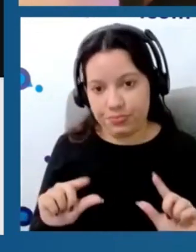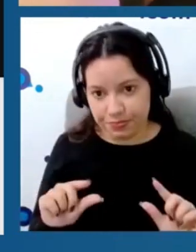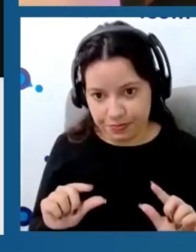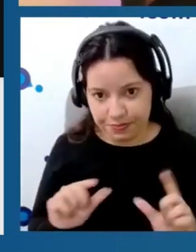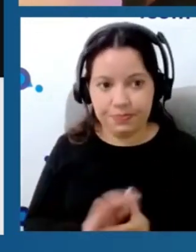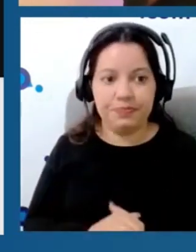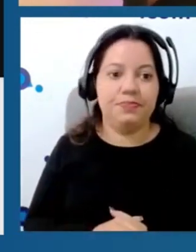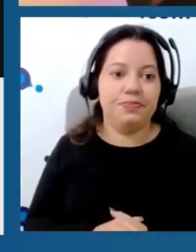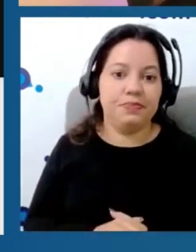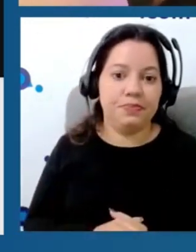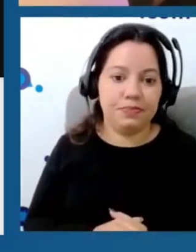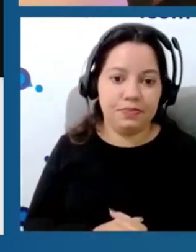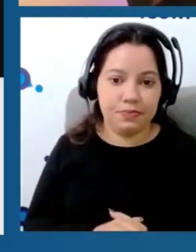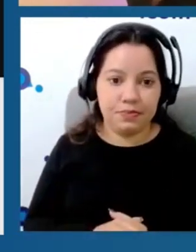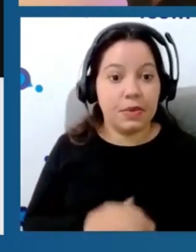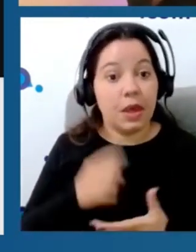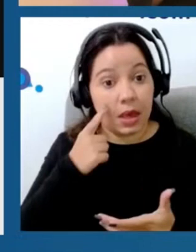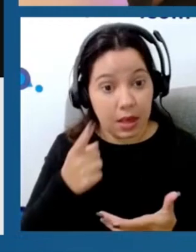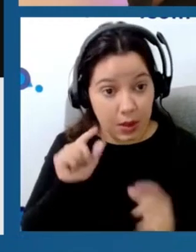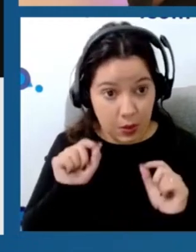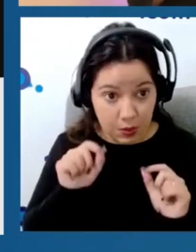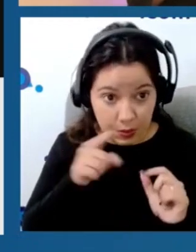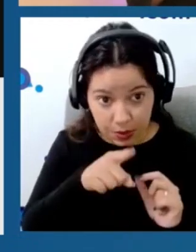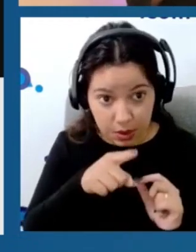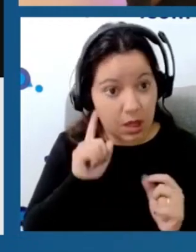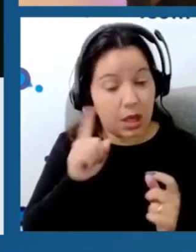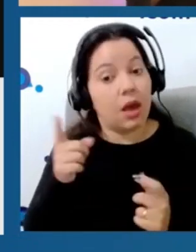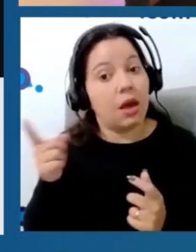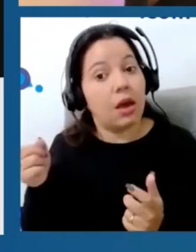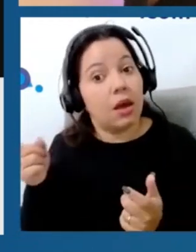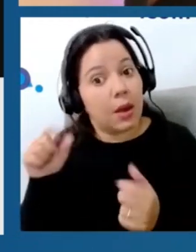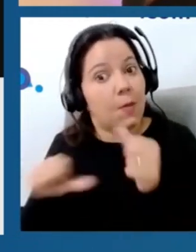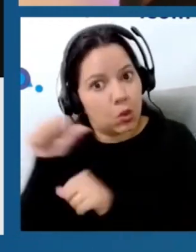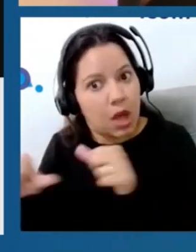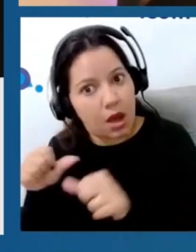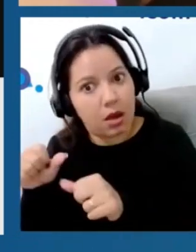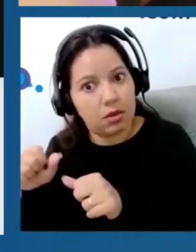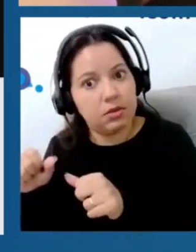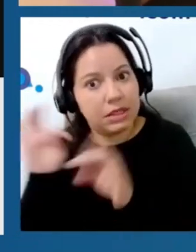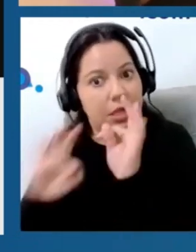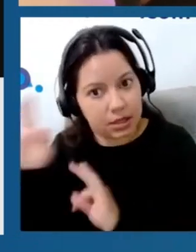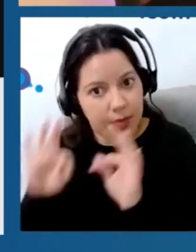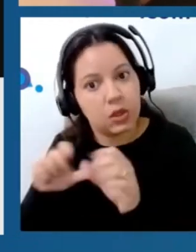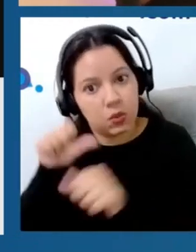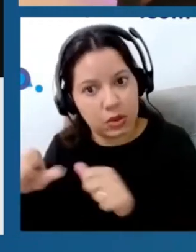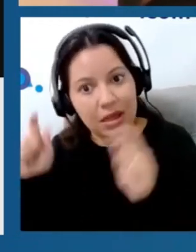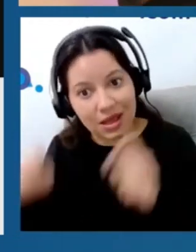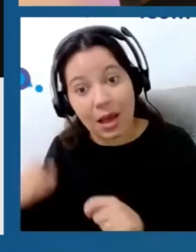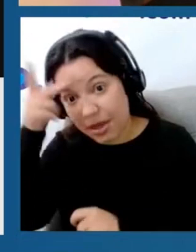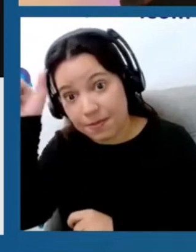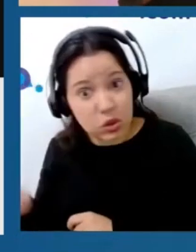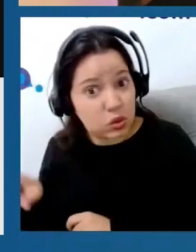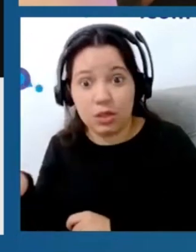Então, o recurso é passivo, o paciente não. Então, é essa mudança de mindset que a gente precisa fazer na